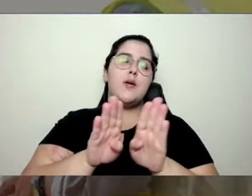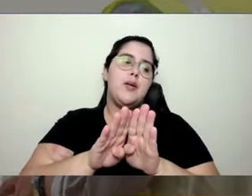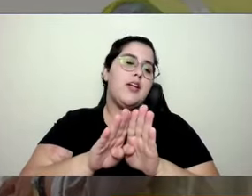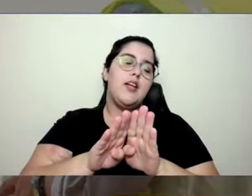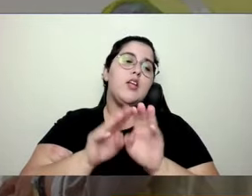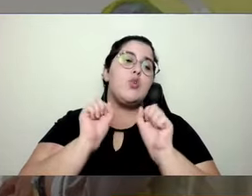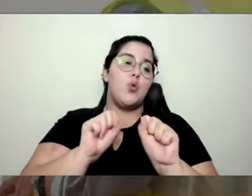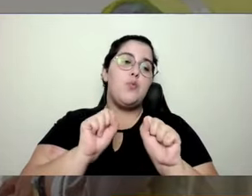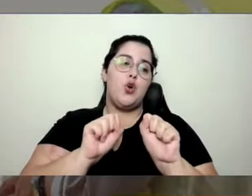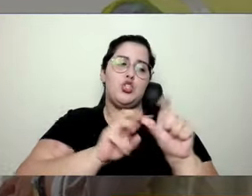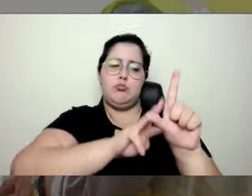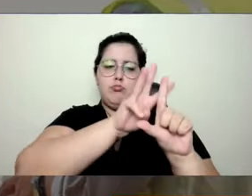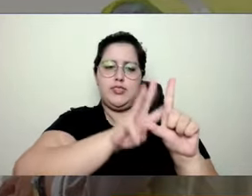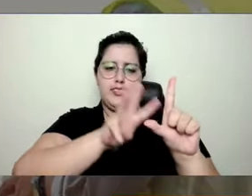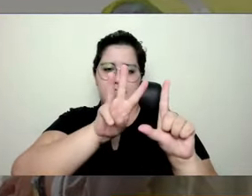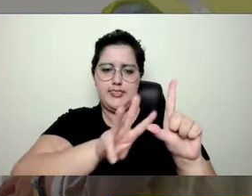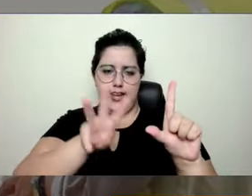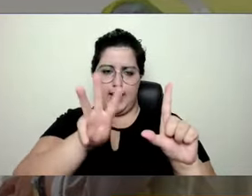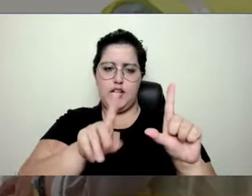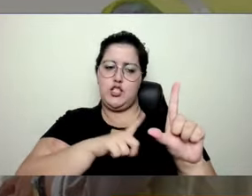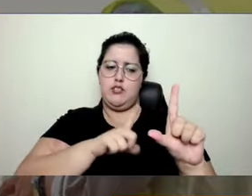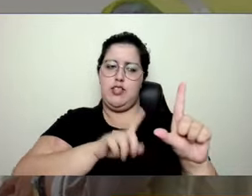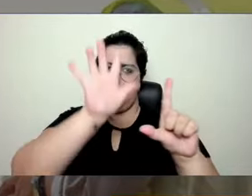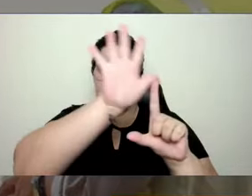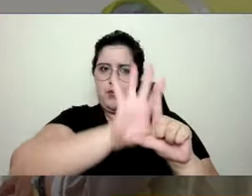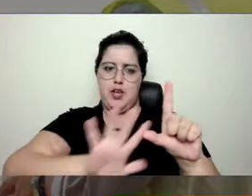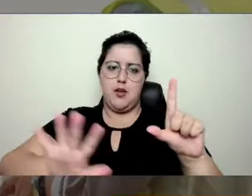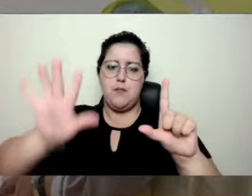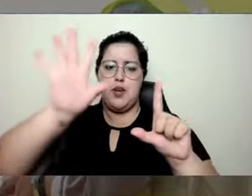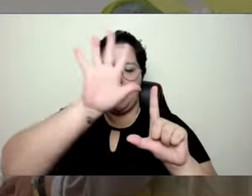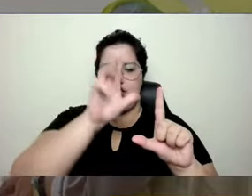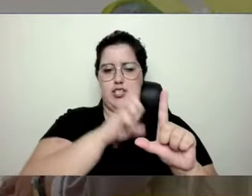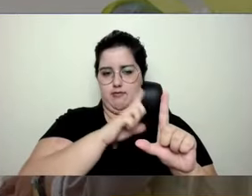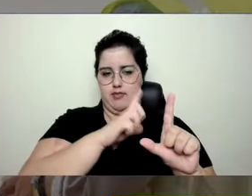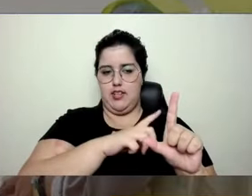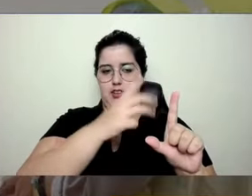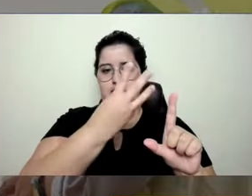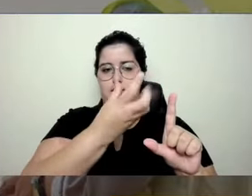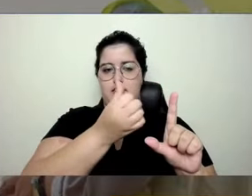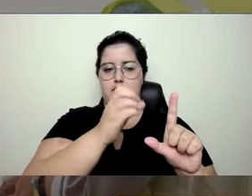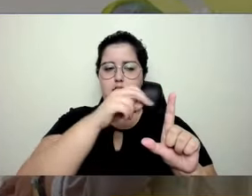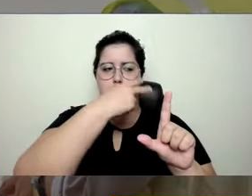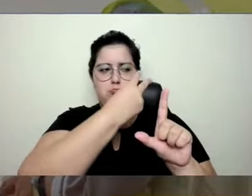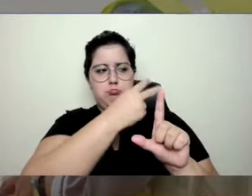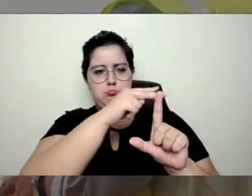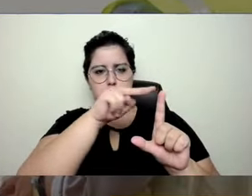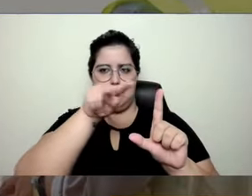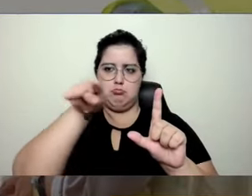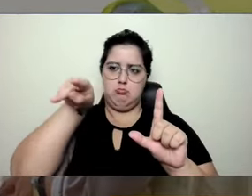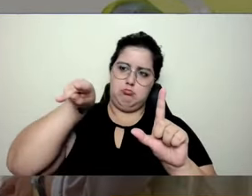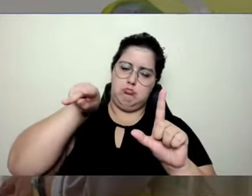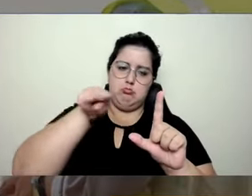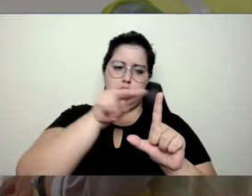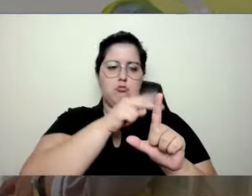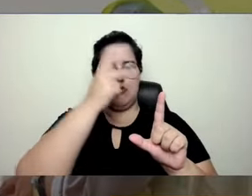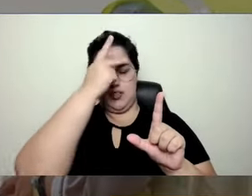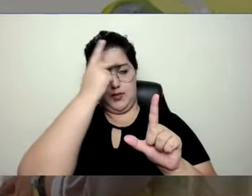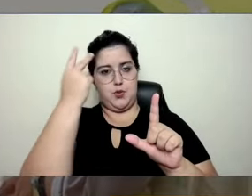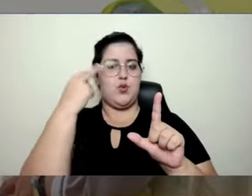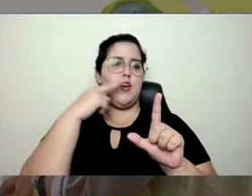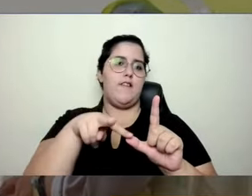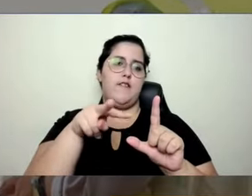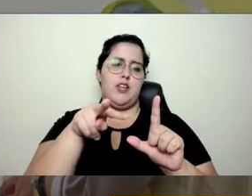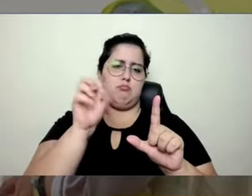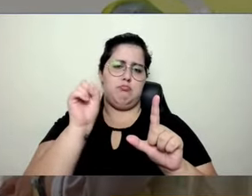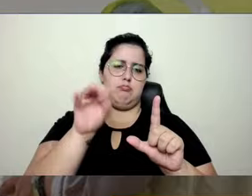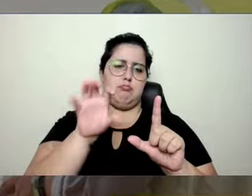utilizando plataformas onde eu pego uma imagem com 360 graus, a pessoa vai passando o mouse e aparece alguma coisa piscando